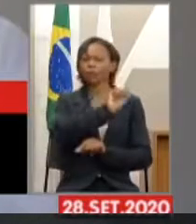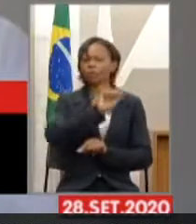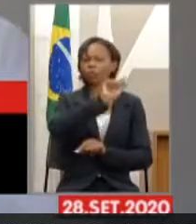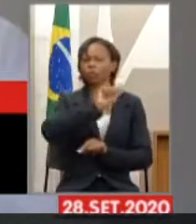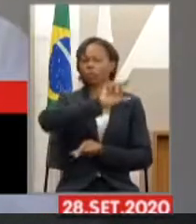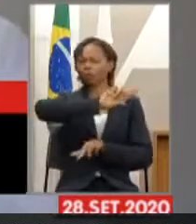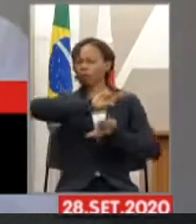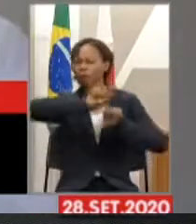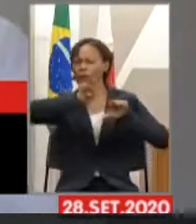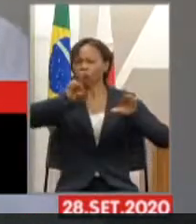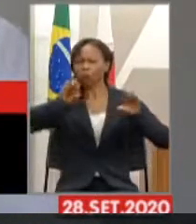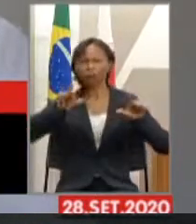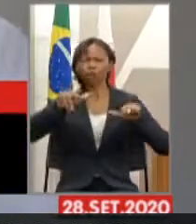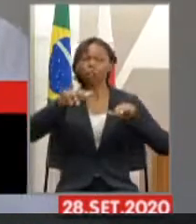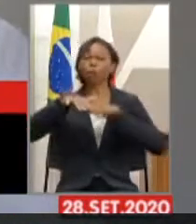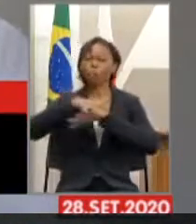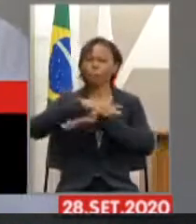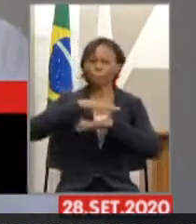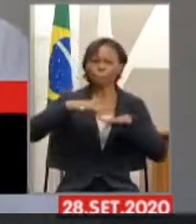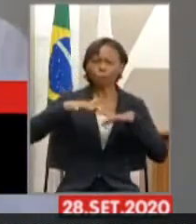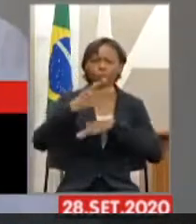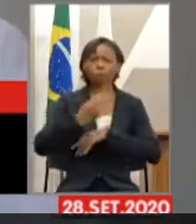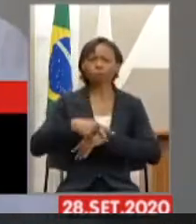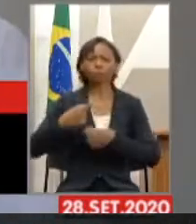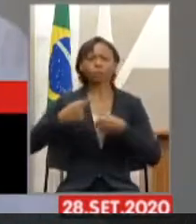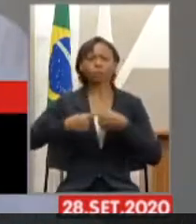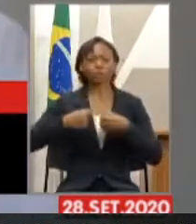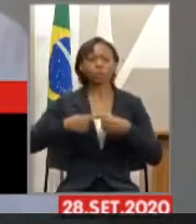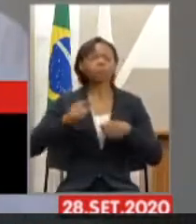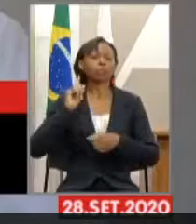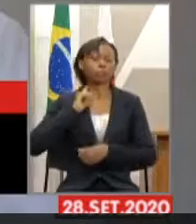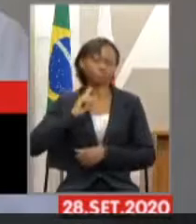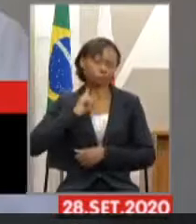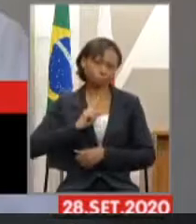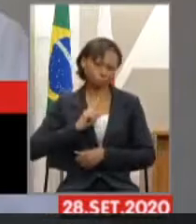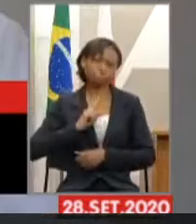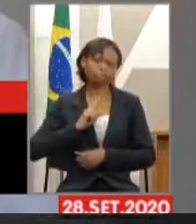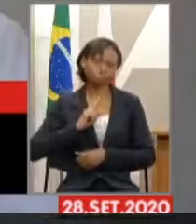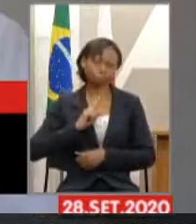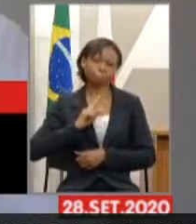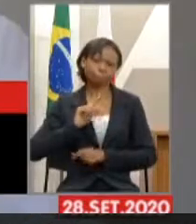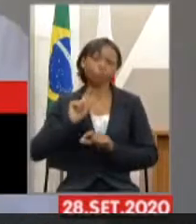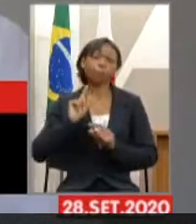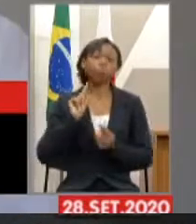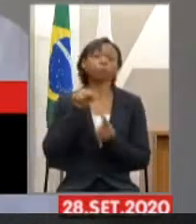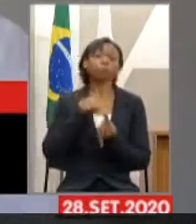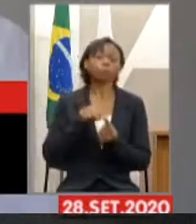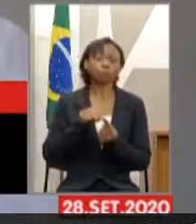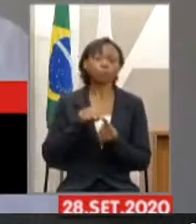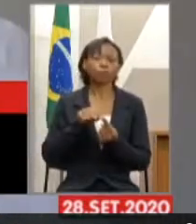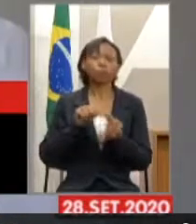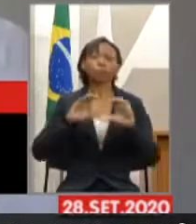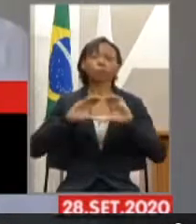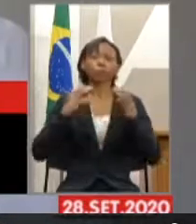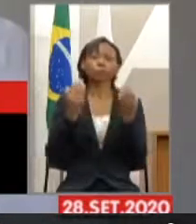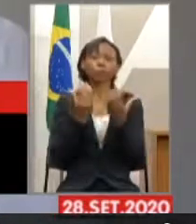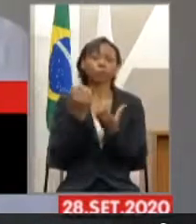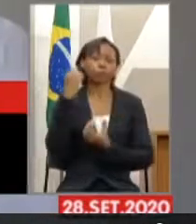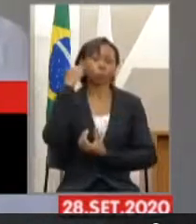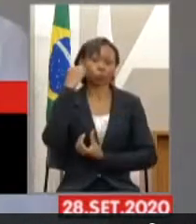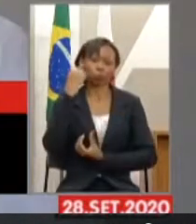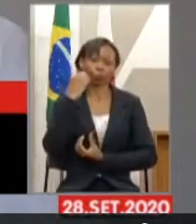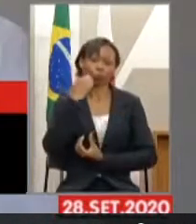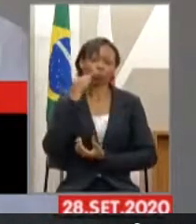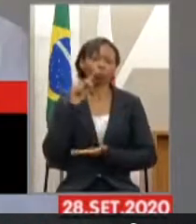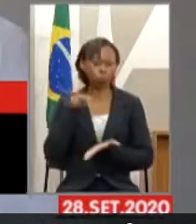movimentos aqui na nossa cidade, no estado de Minas Gerais, para que a comunidade surda tenha o seu lugar